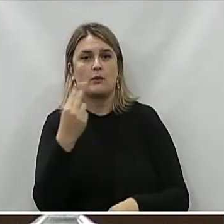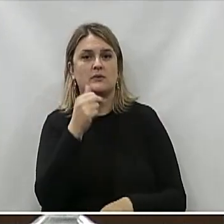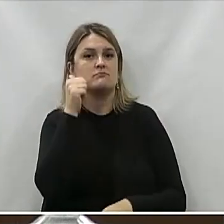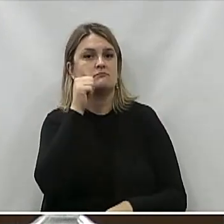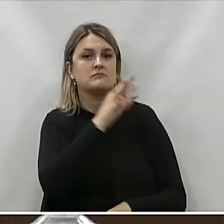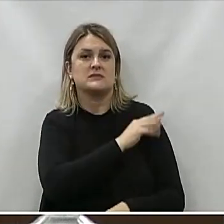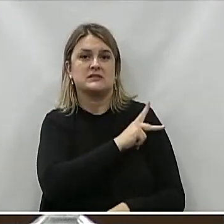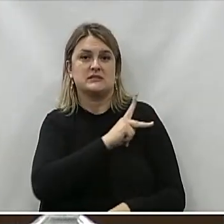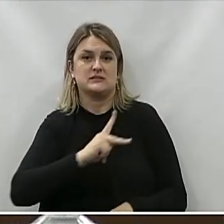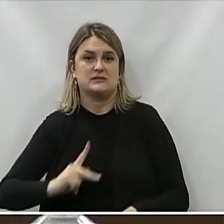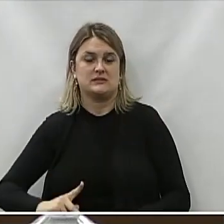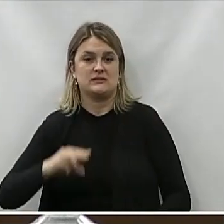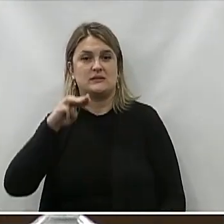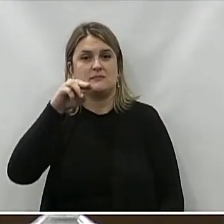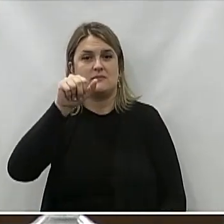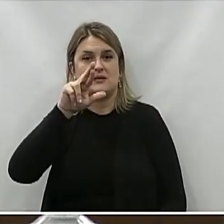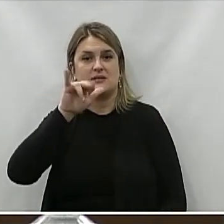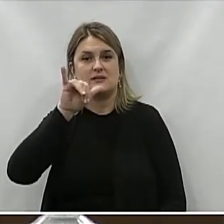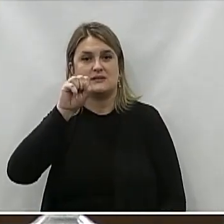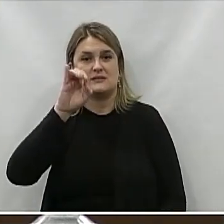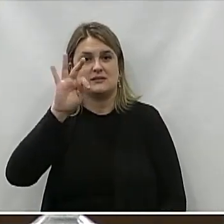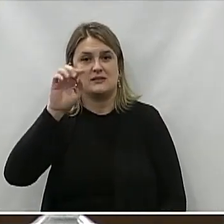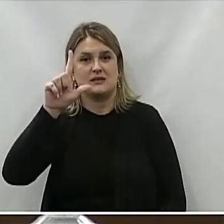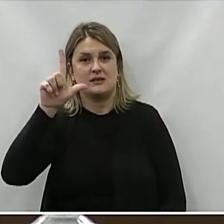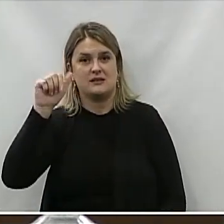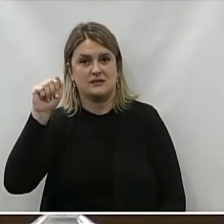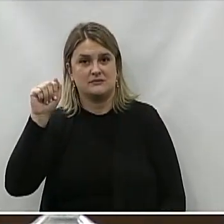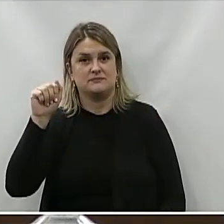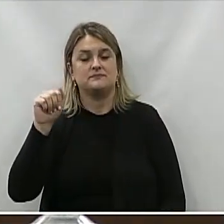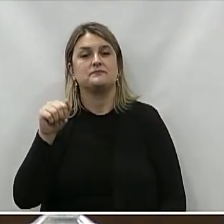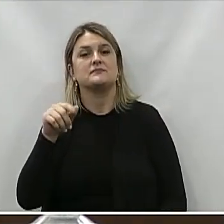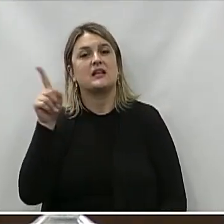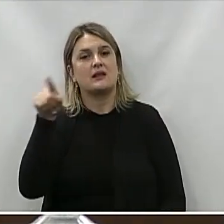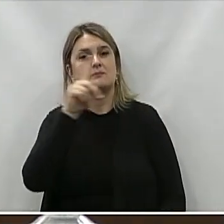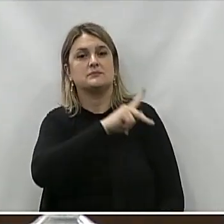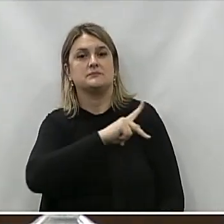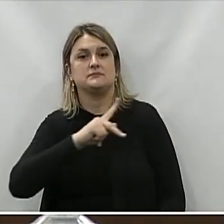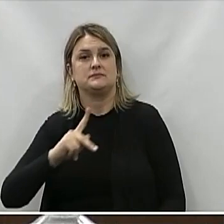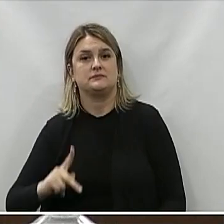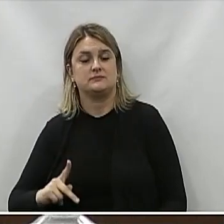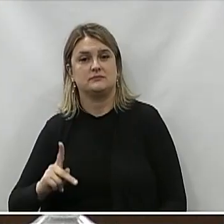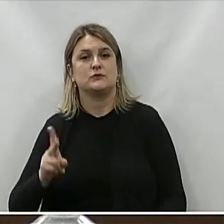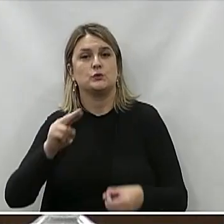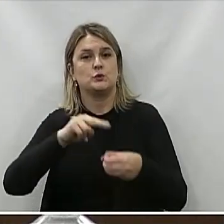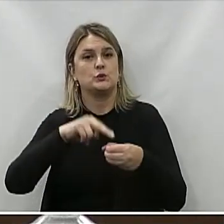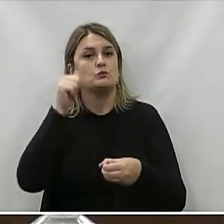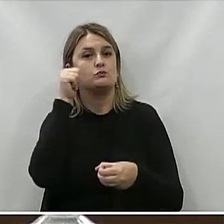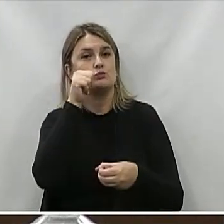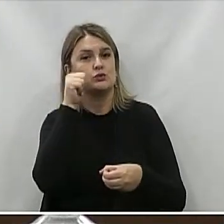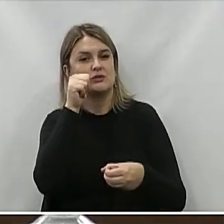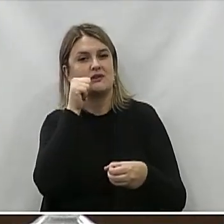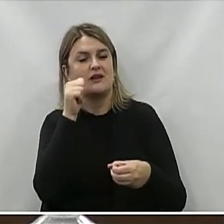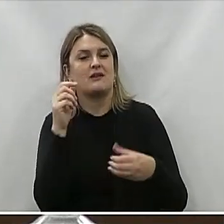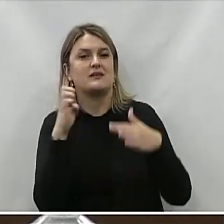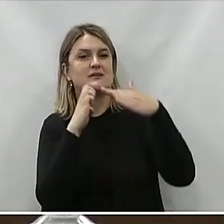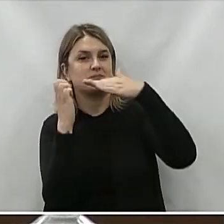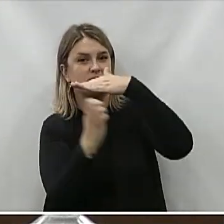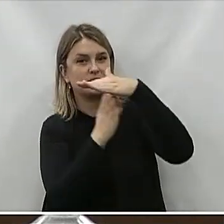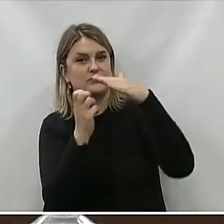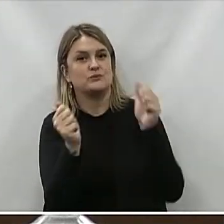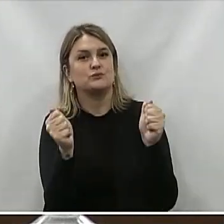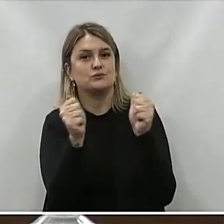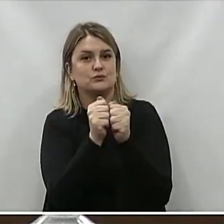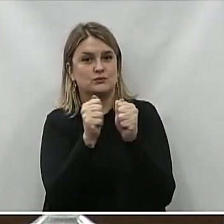Maristela Lotti Que se encontra Hoje aqui nessa sessão Presidente do núcleo Da mulher empreendedora Juntamente com